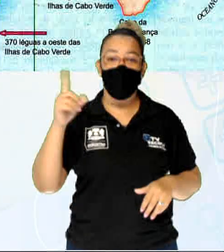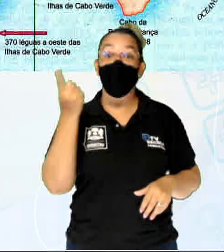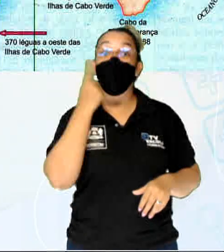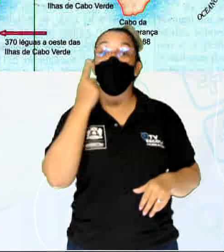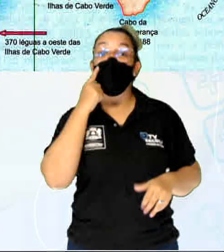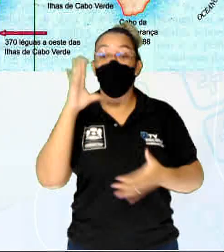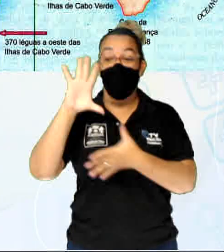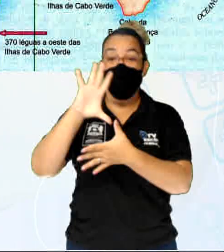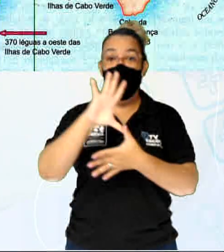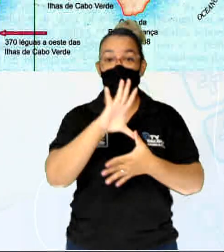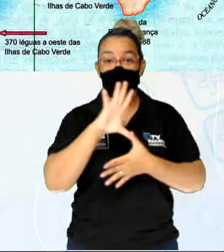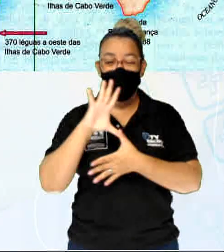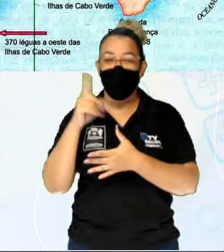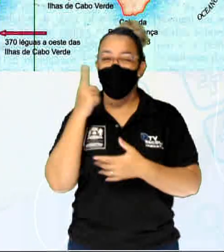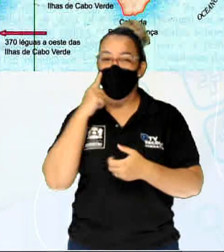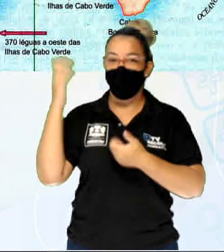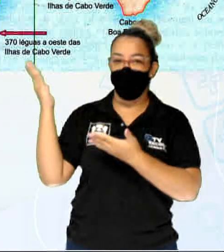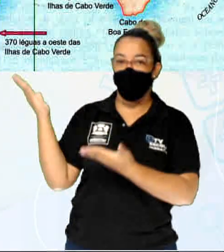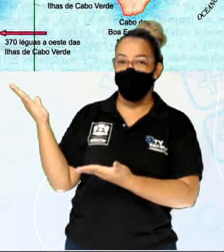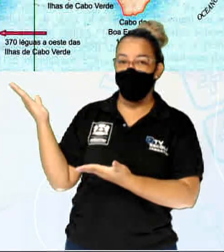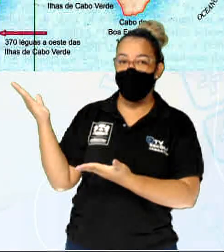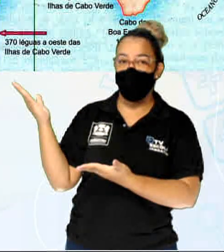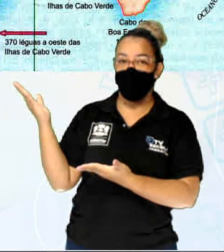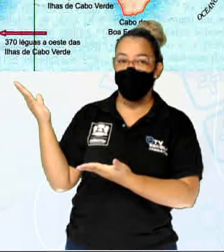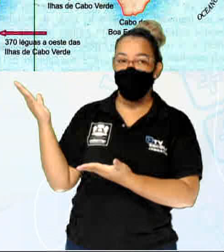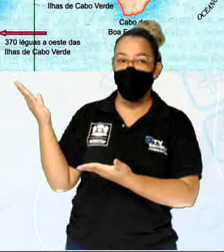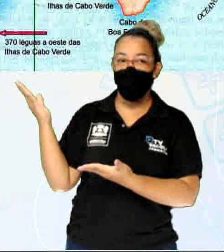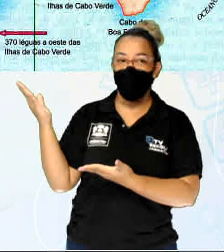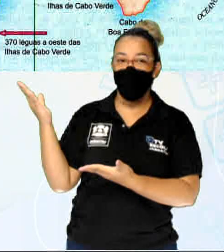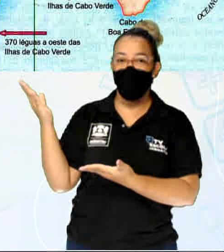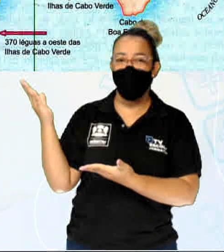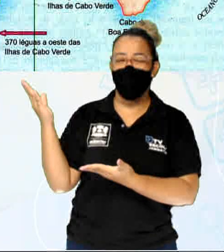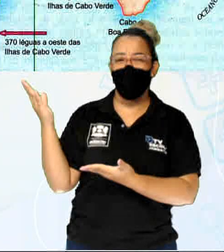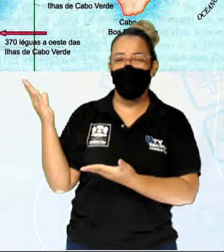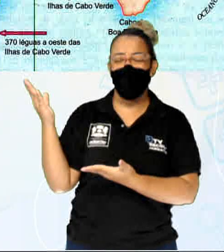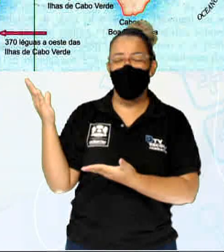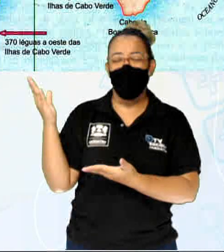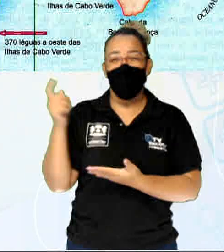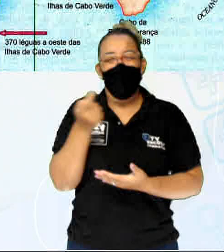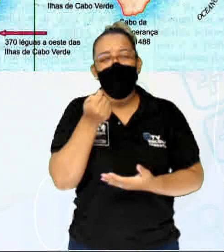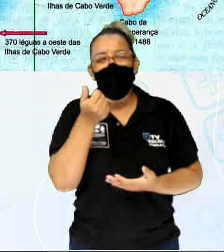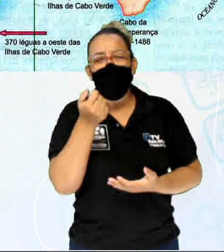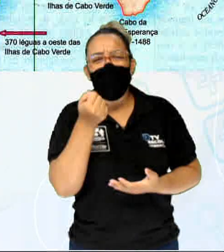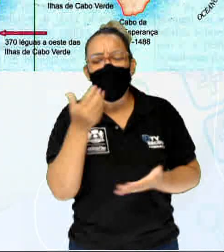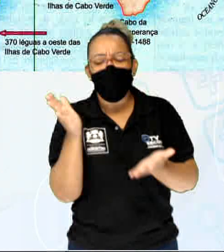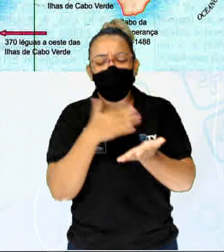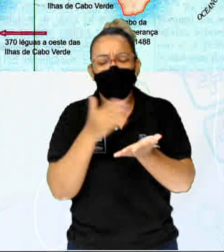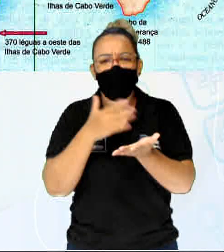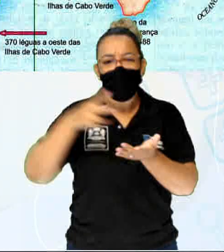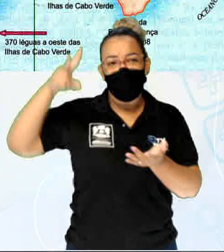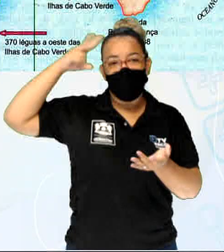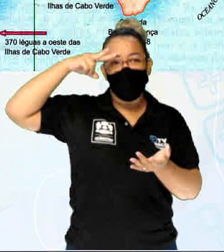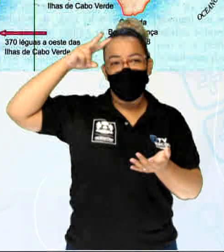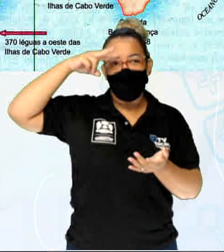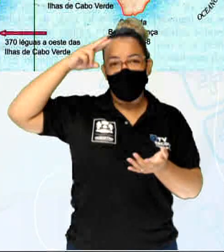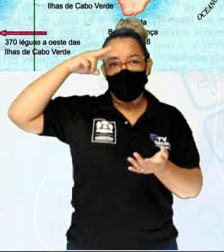de um mapa e eu trago uma situação que poucos livros de história traz, que é essa primeira linha aí, no meio,